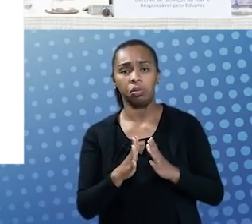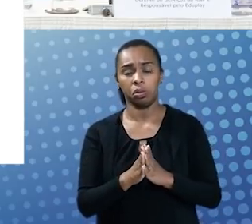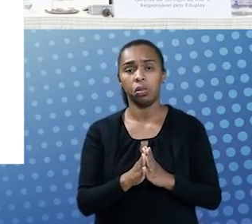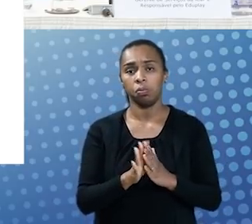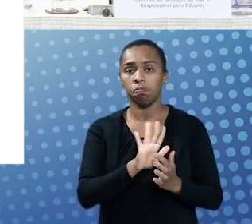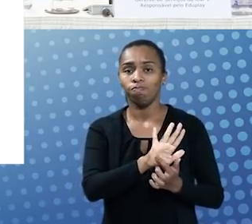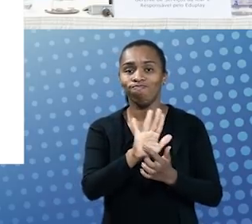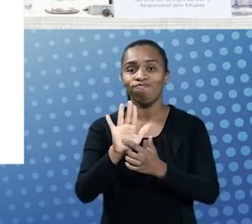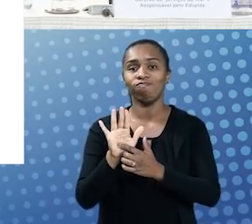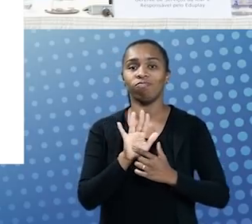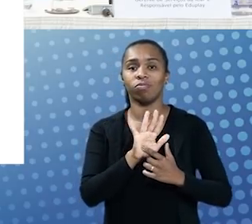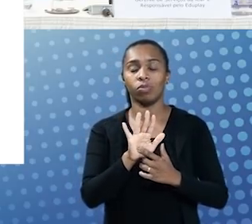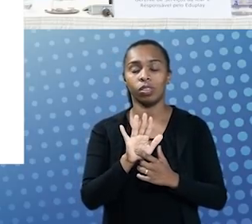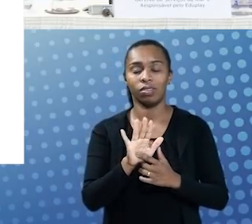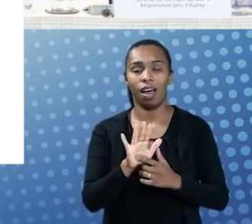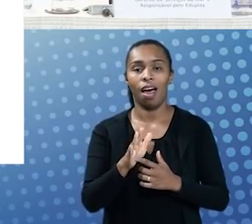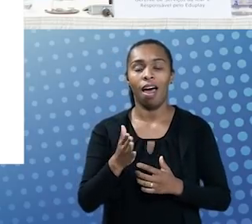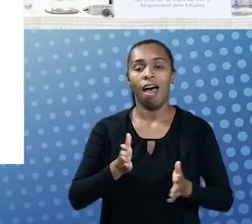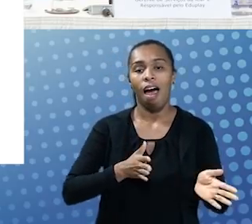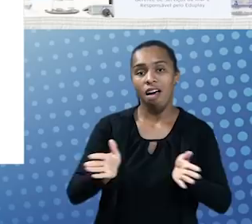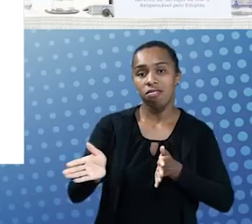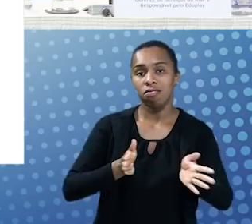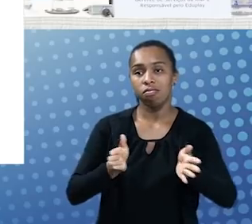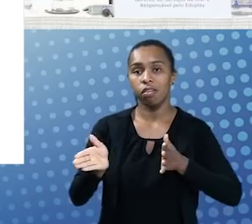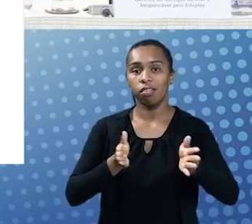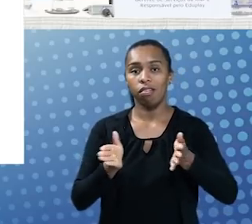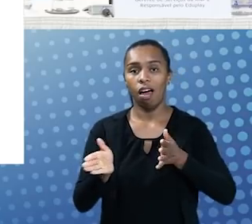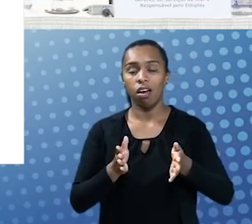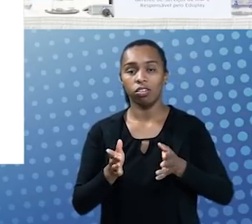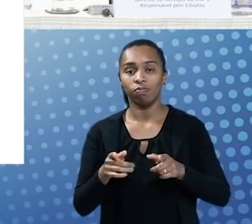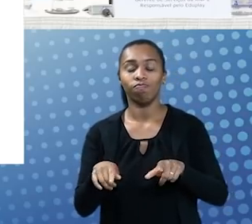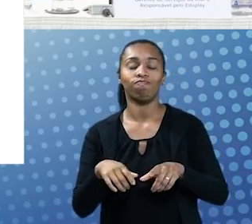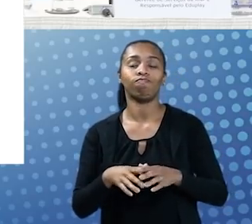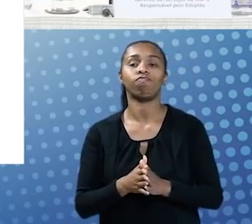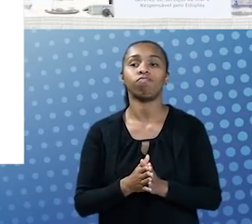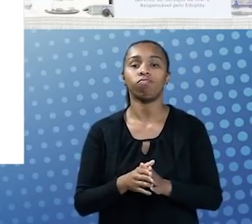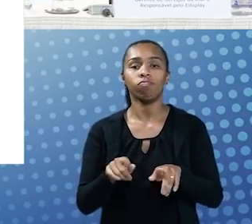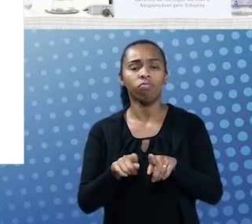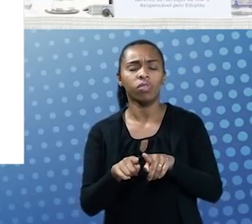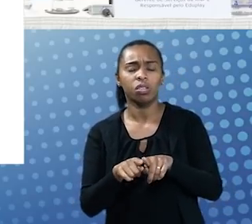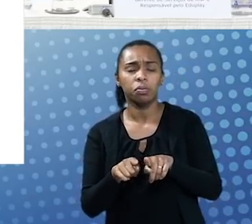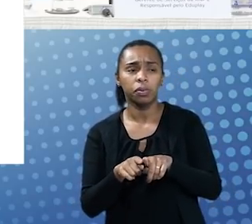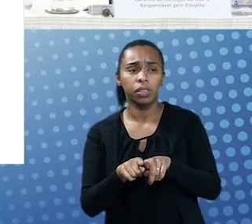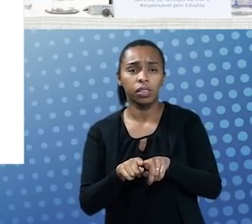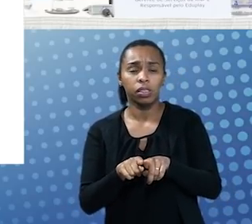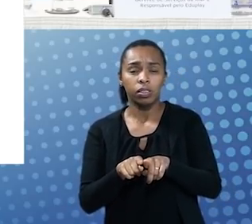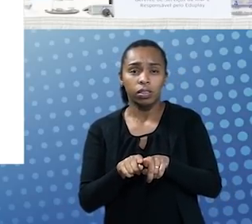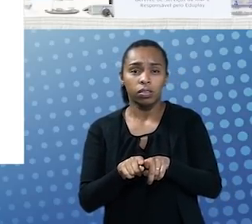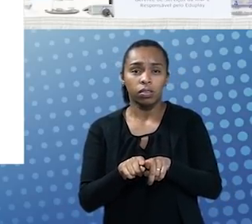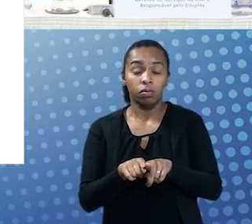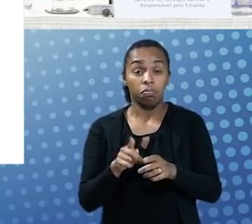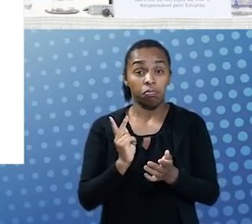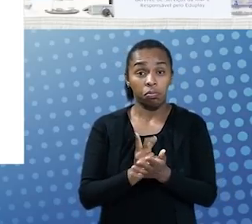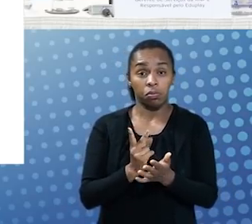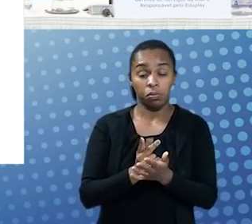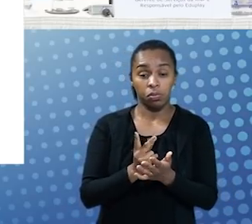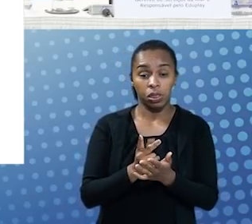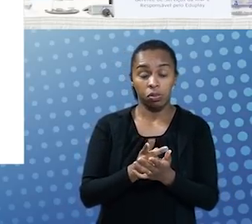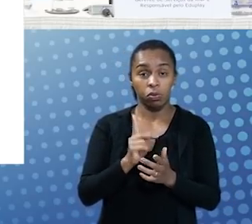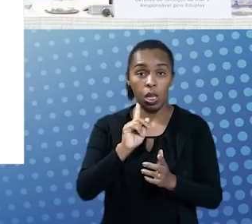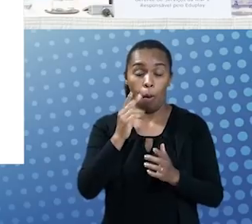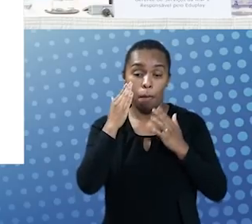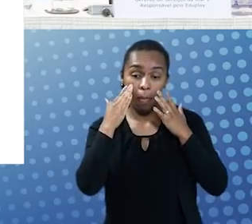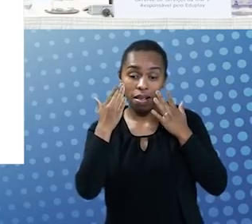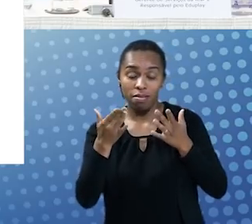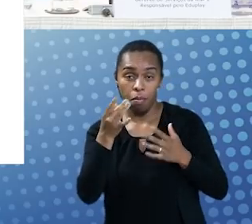consumidos com acessibilidade. esse ciclo automático que eu comentei agora há pouco, de você poder, mesmo em uma transmissão ao vivo,